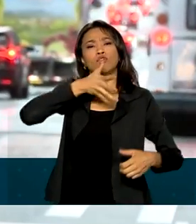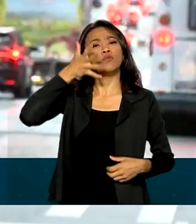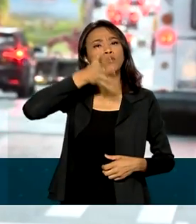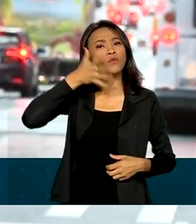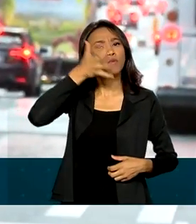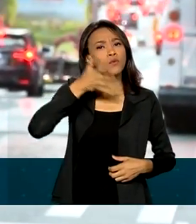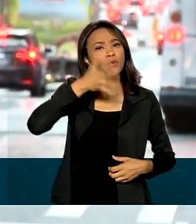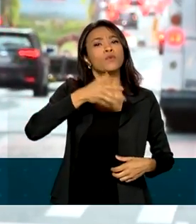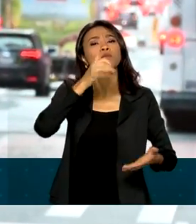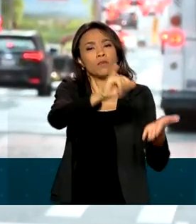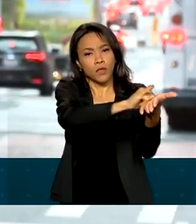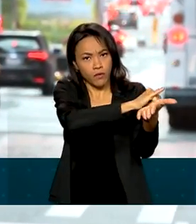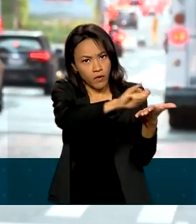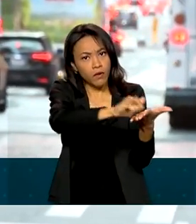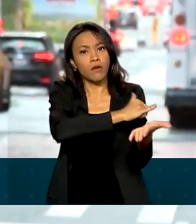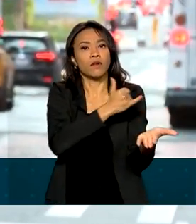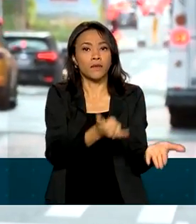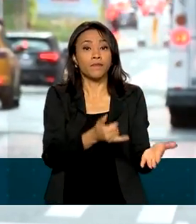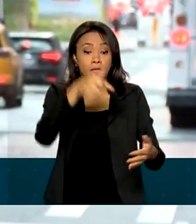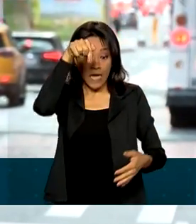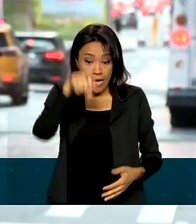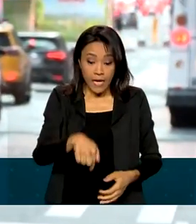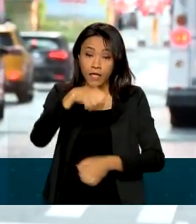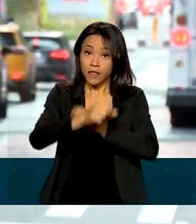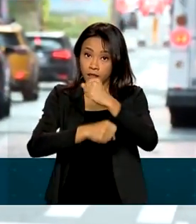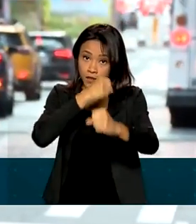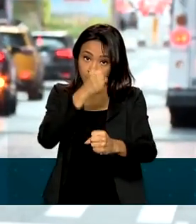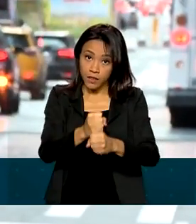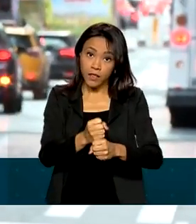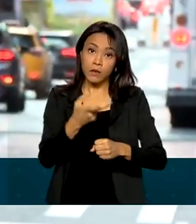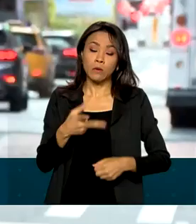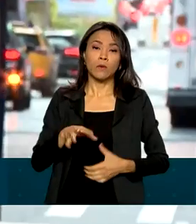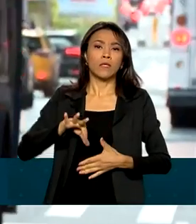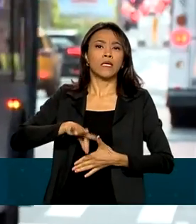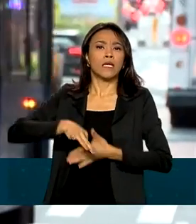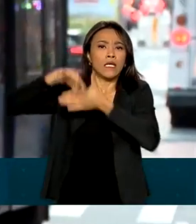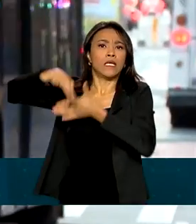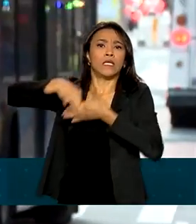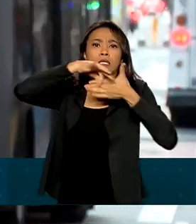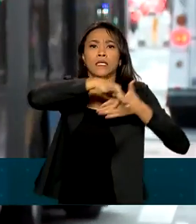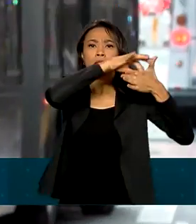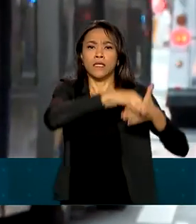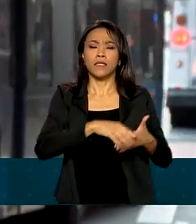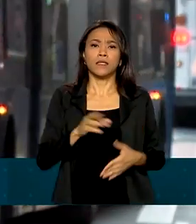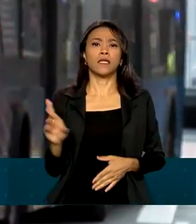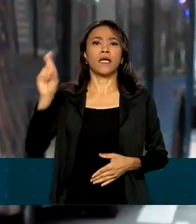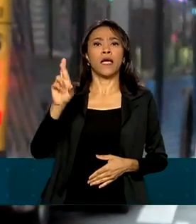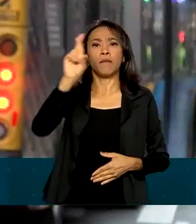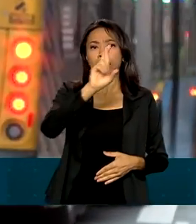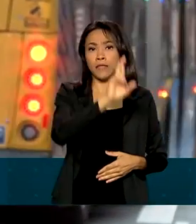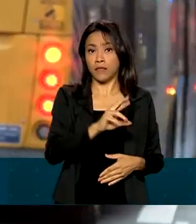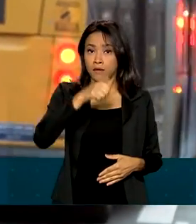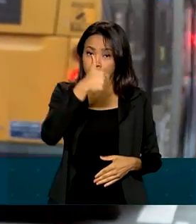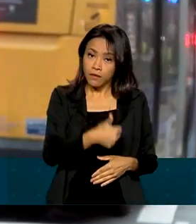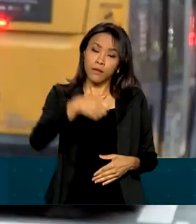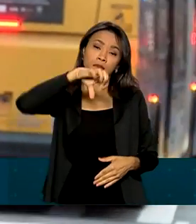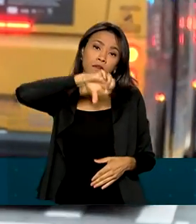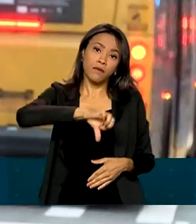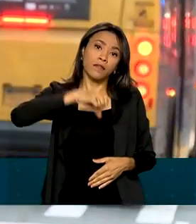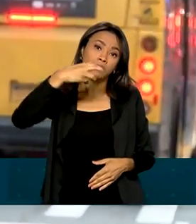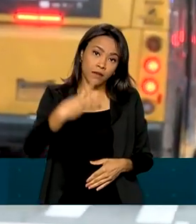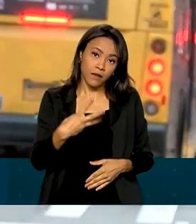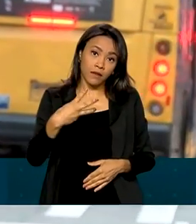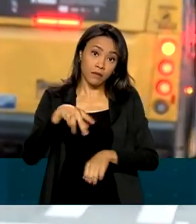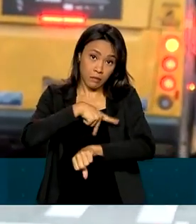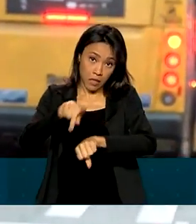em Nova Iorque. Neste ano, líderes e representantes de 193 países podem participar